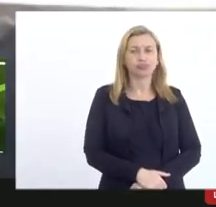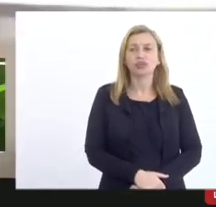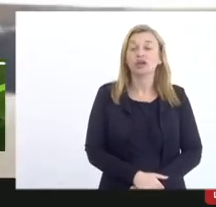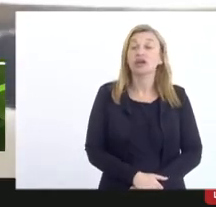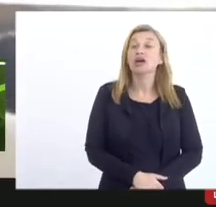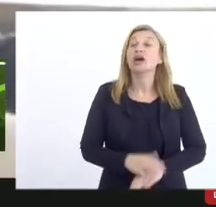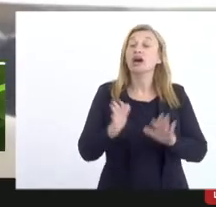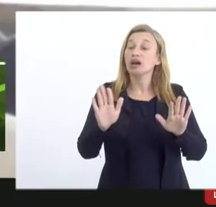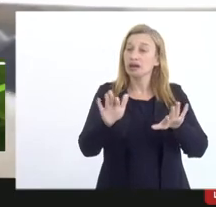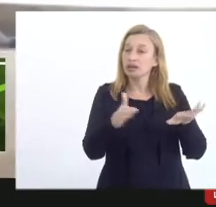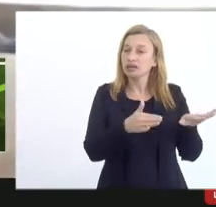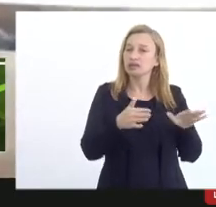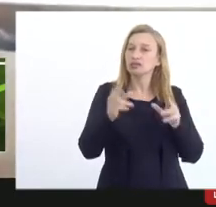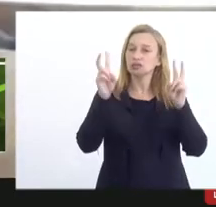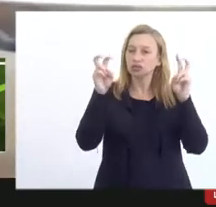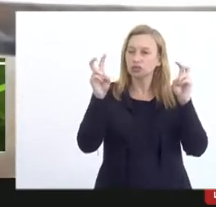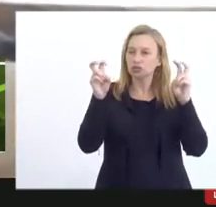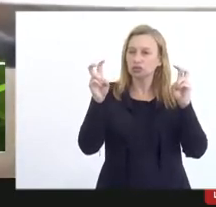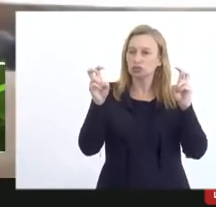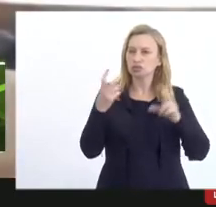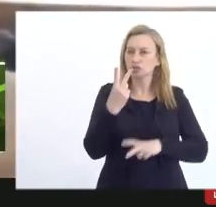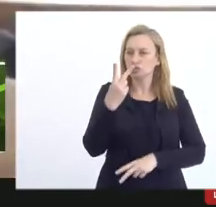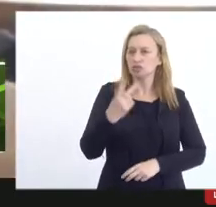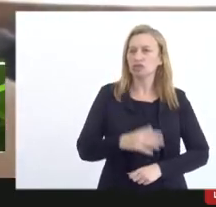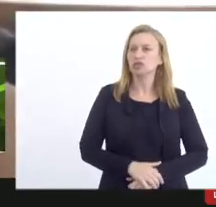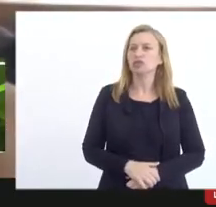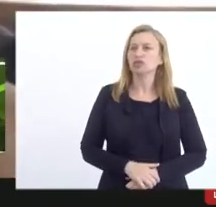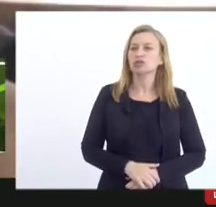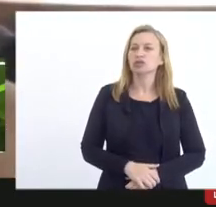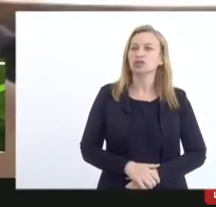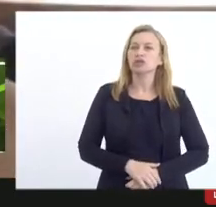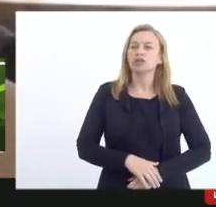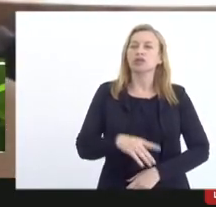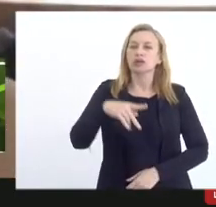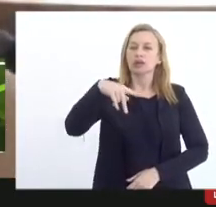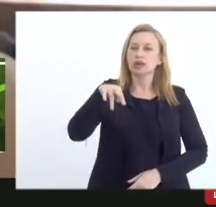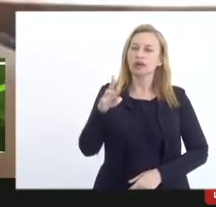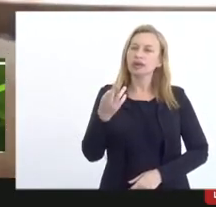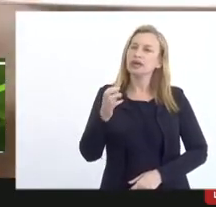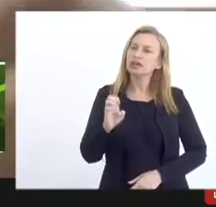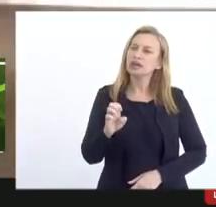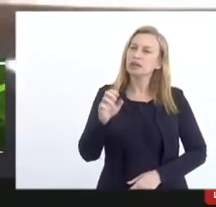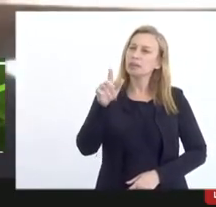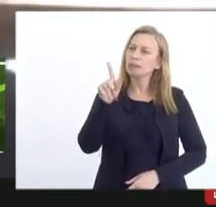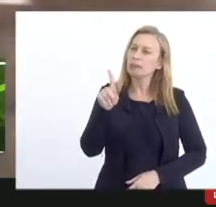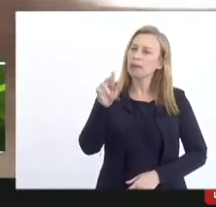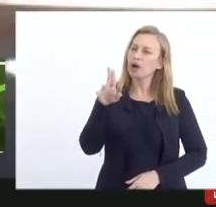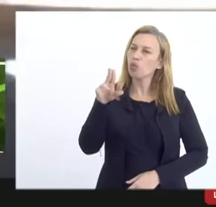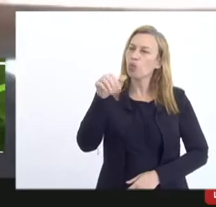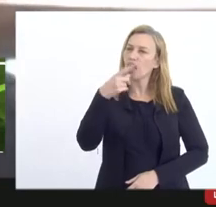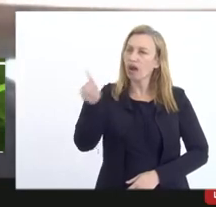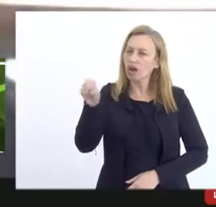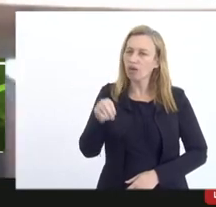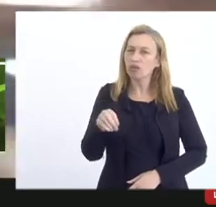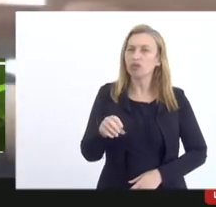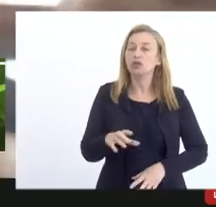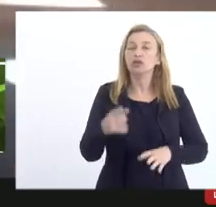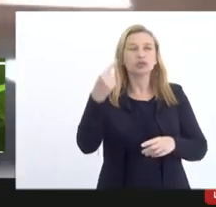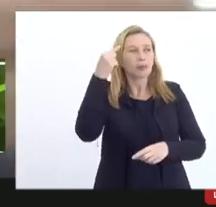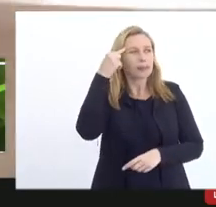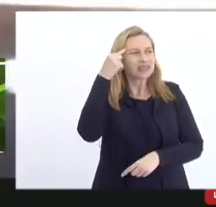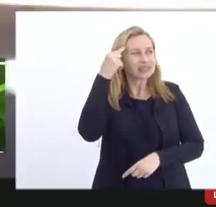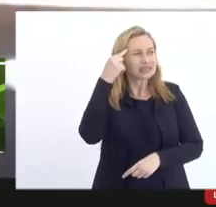aí eu vou para a segunda questão do mestre Paulão que acho que ele foi colocou de forma brilhante quando a gente está pensando isso está pensando